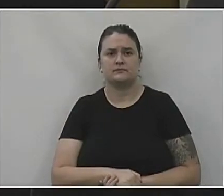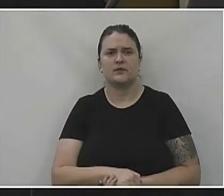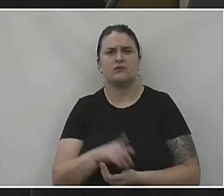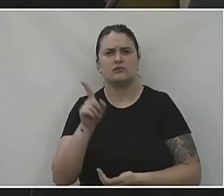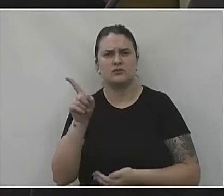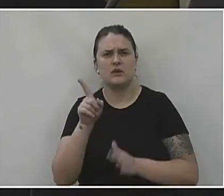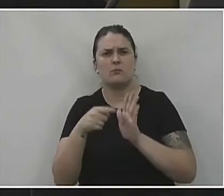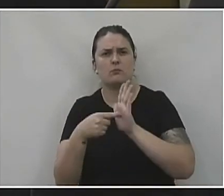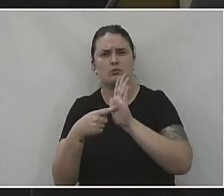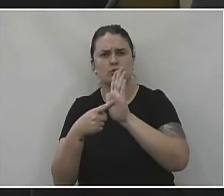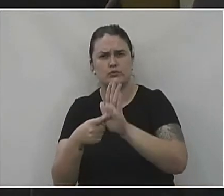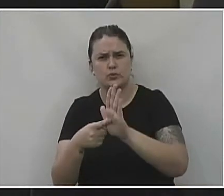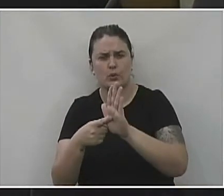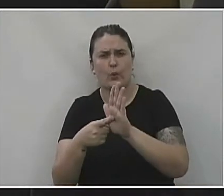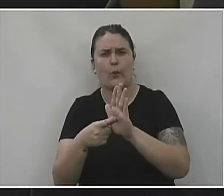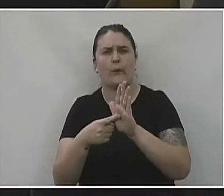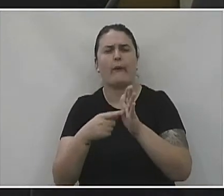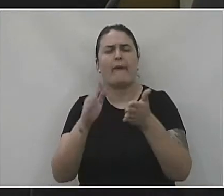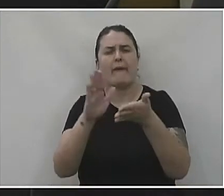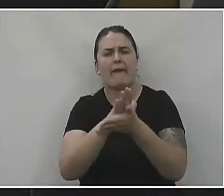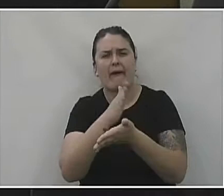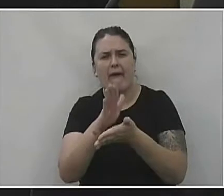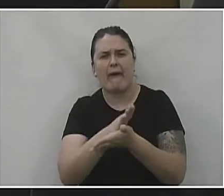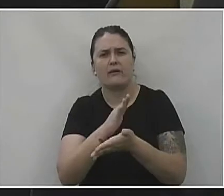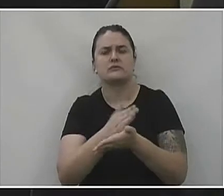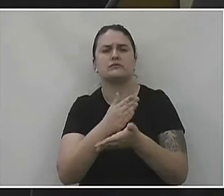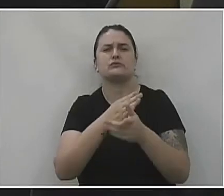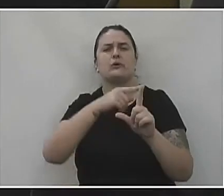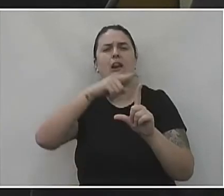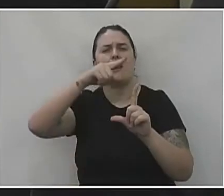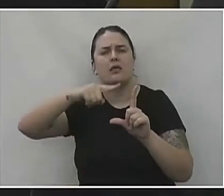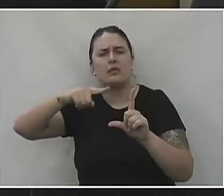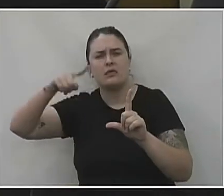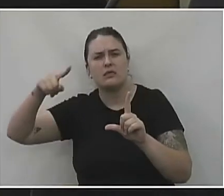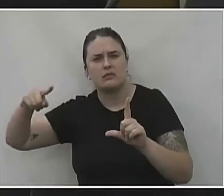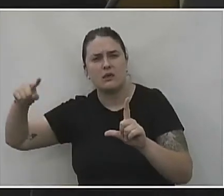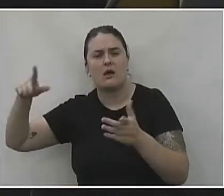Vocês apresentaram toda uma linha de gastos ali, gráficos de gastos,